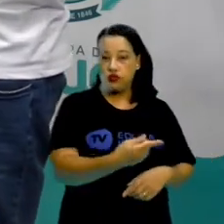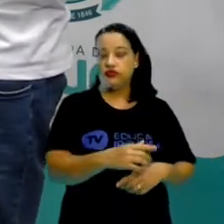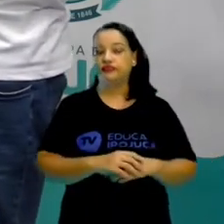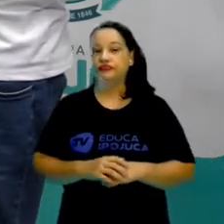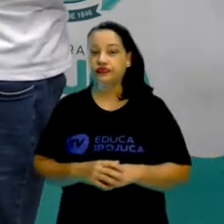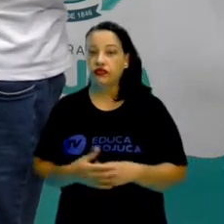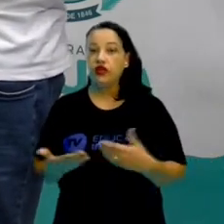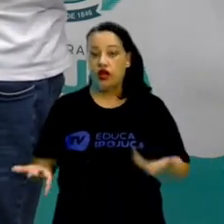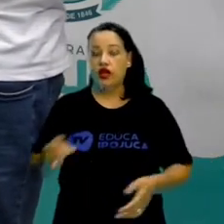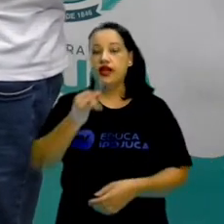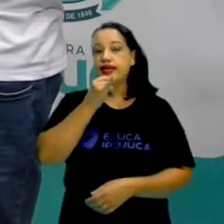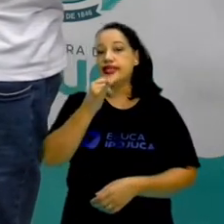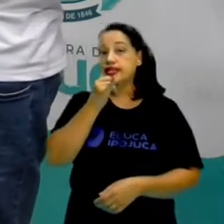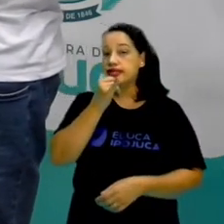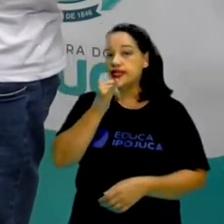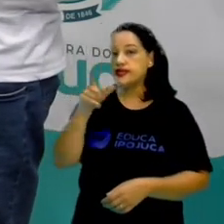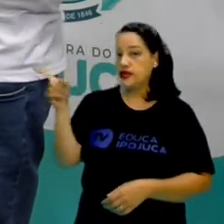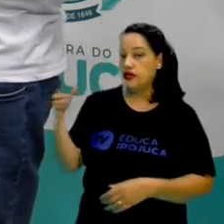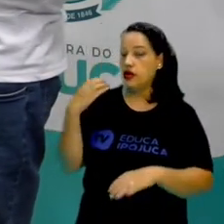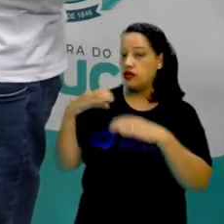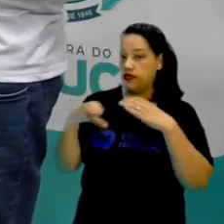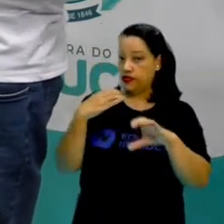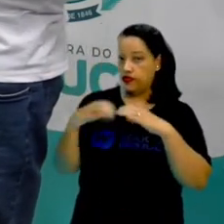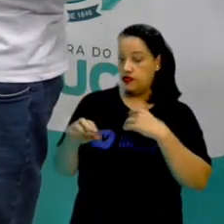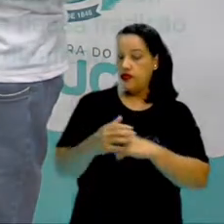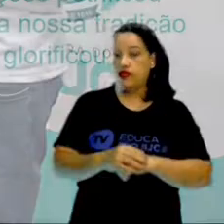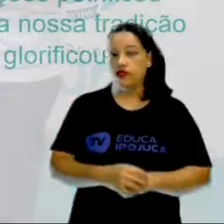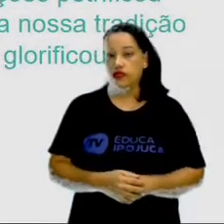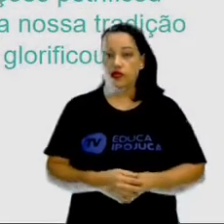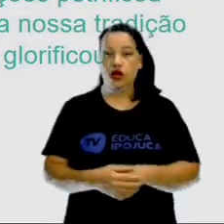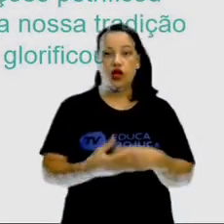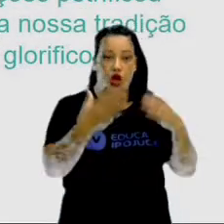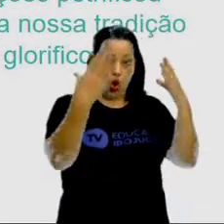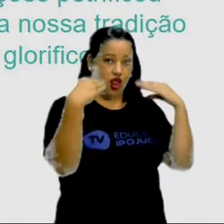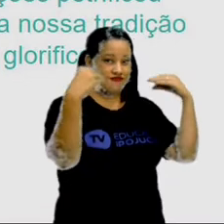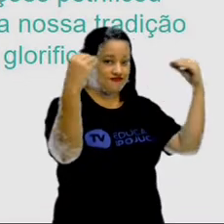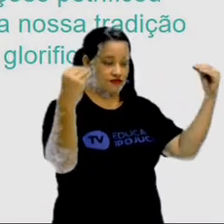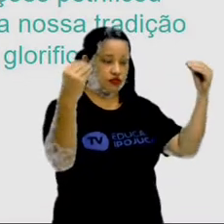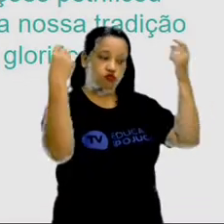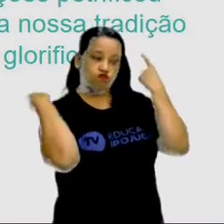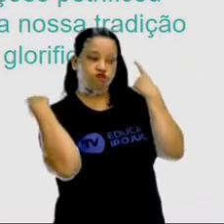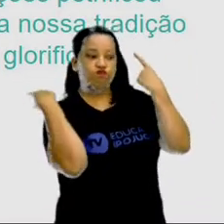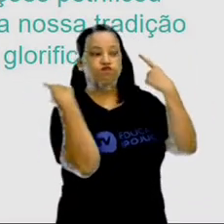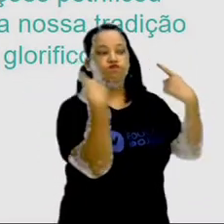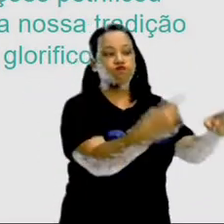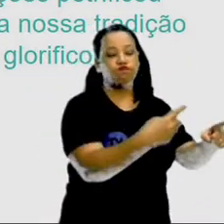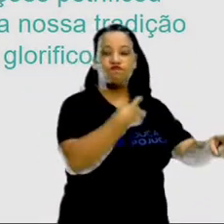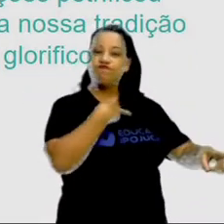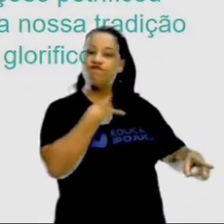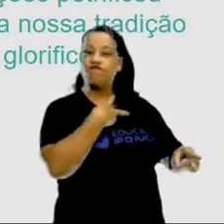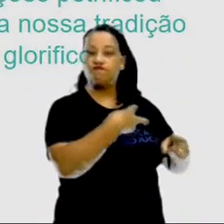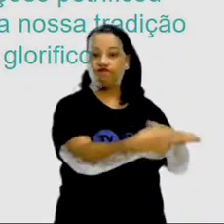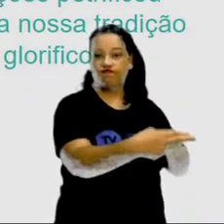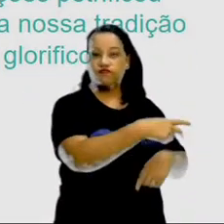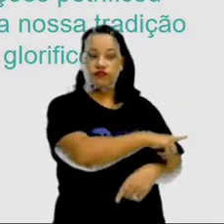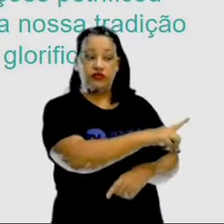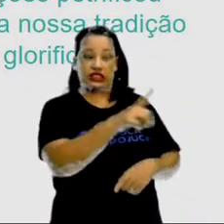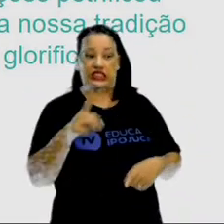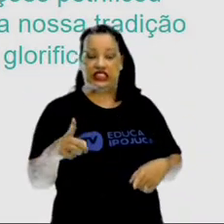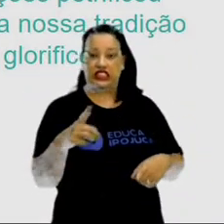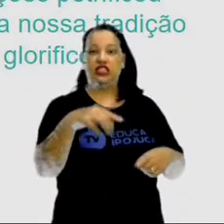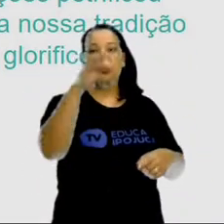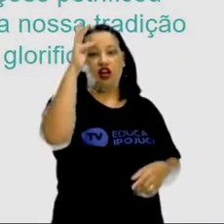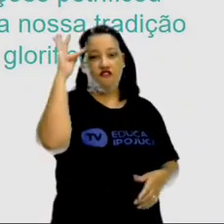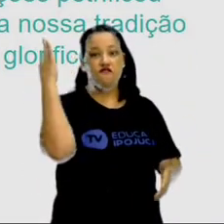lutas. Por exemplo, ele diz aqui o hino. Contra os holandeses triunfaram neste dia a